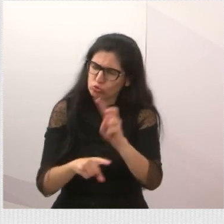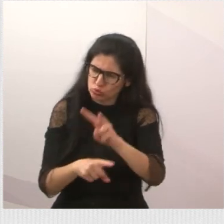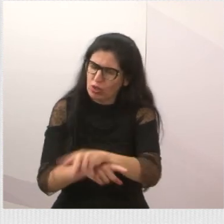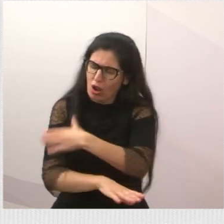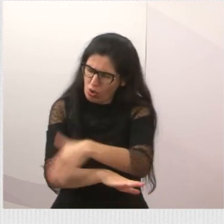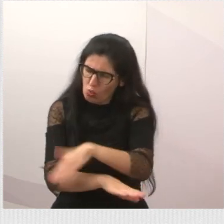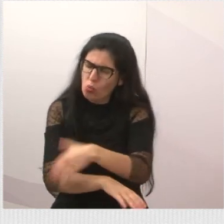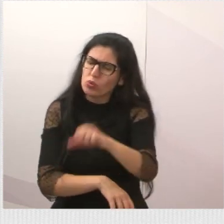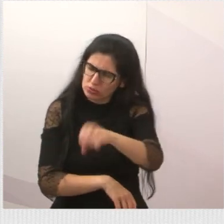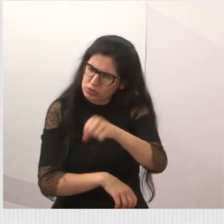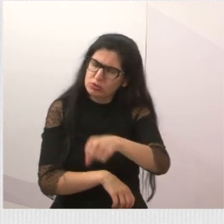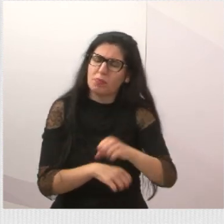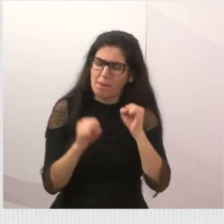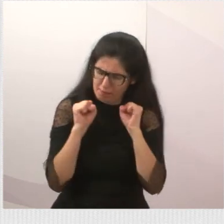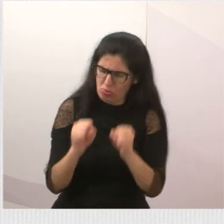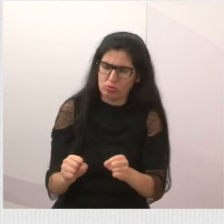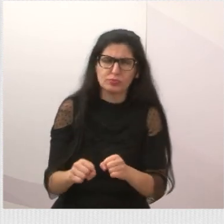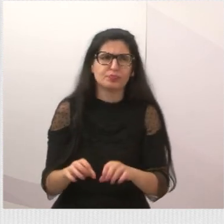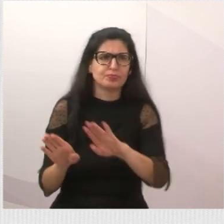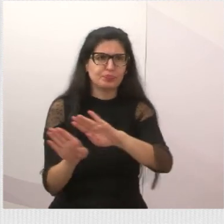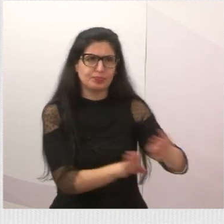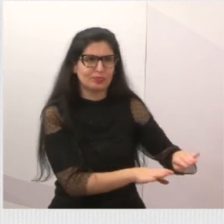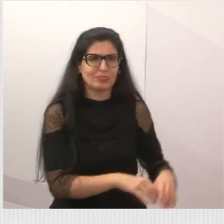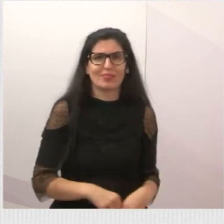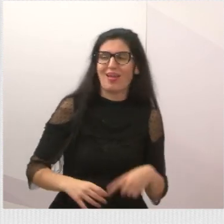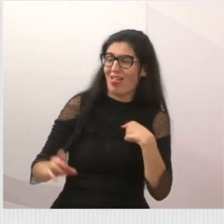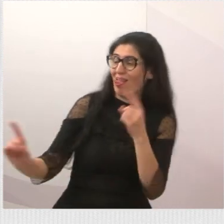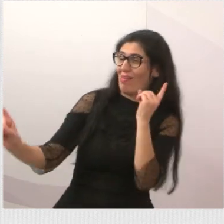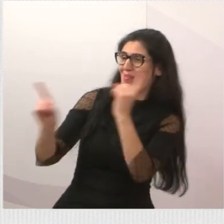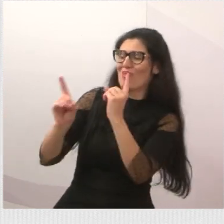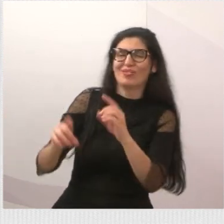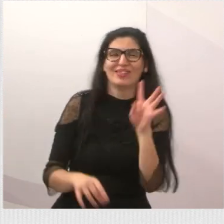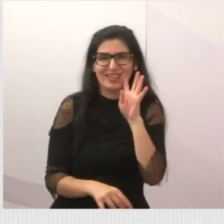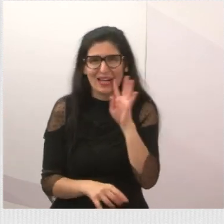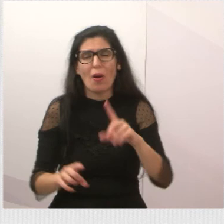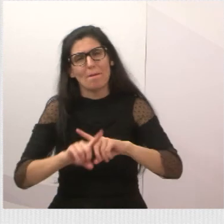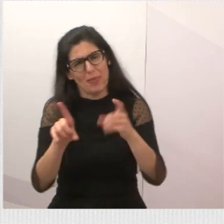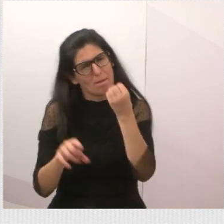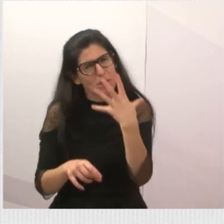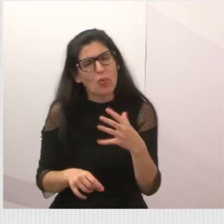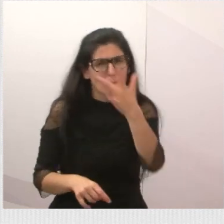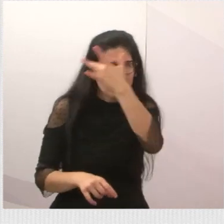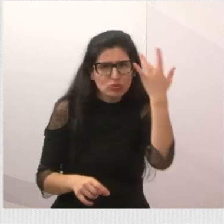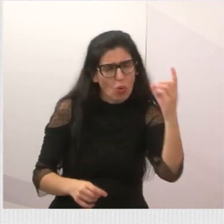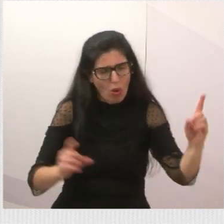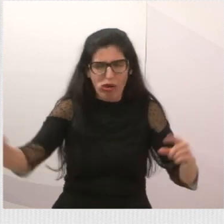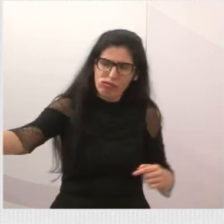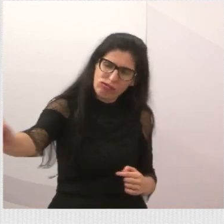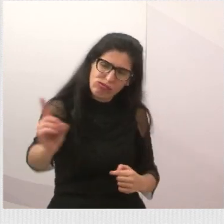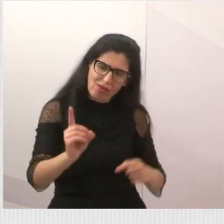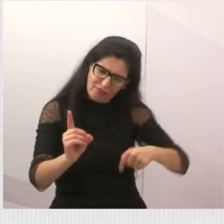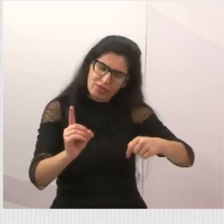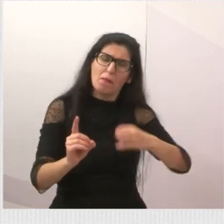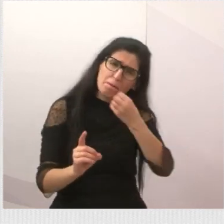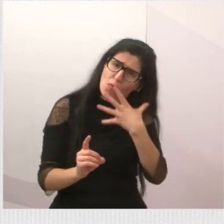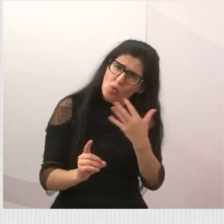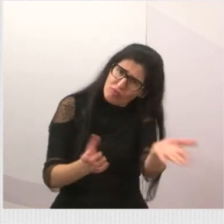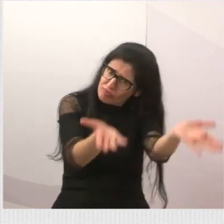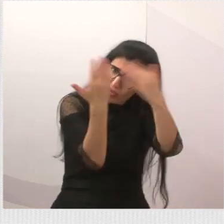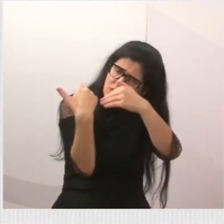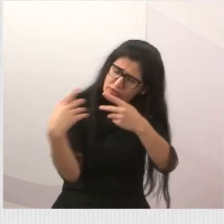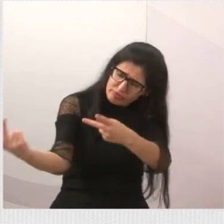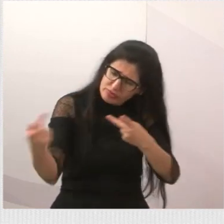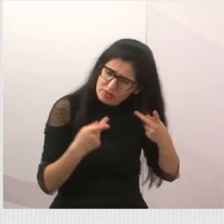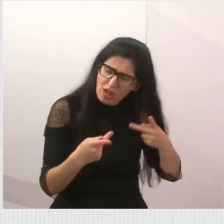vai até o encontro, não é, Paulinho? Eu também vou, mas é muito bom se a pessoa vier no gabinete também, porque às vezes a não consegue entrar em contato, dar um retorno